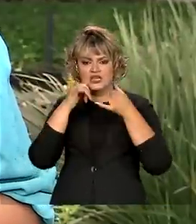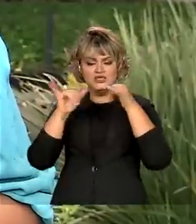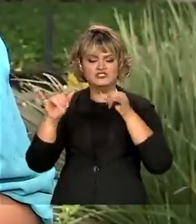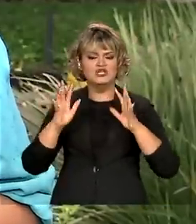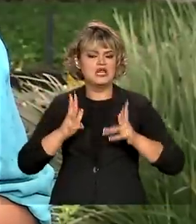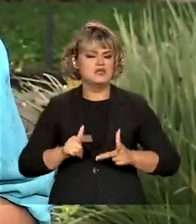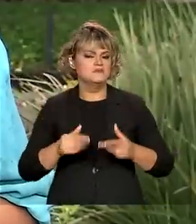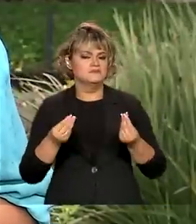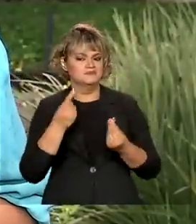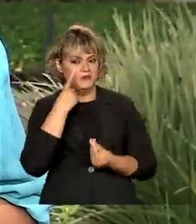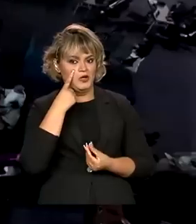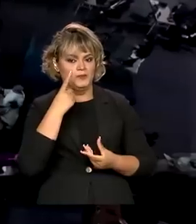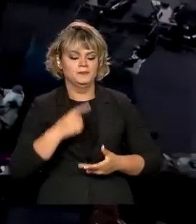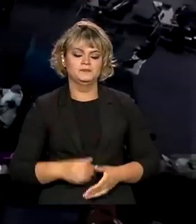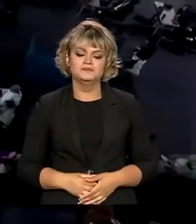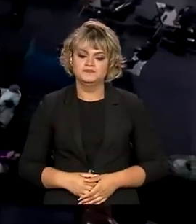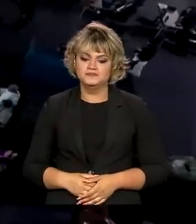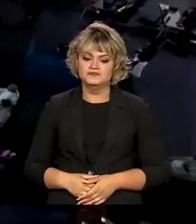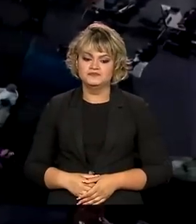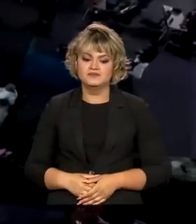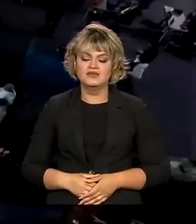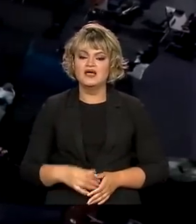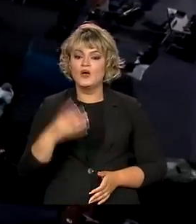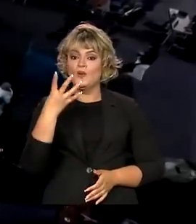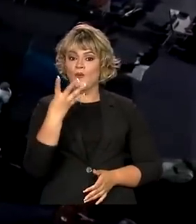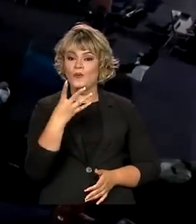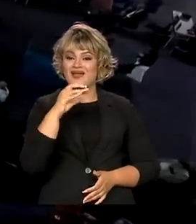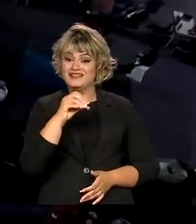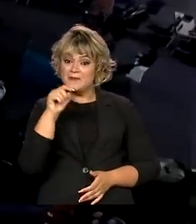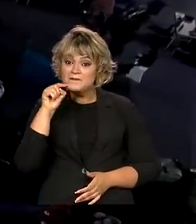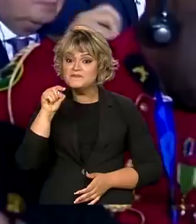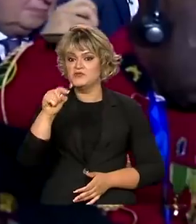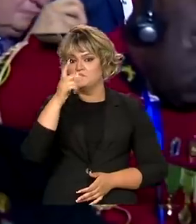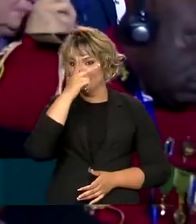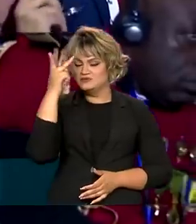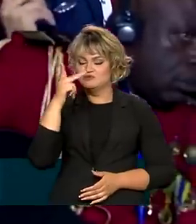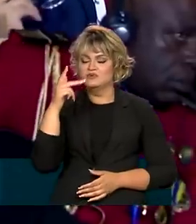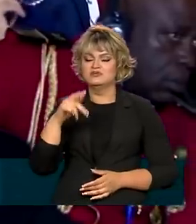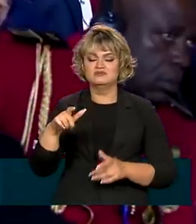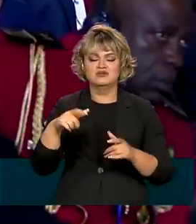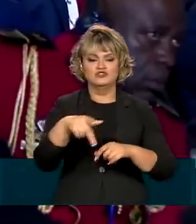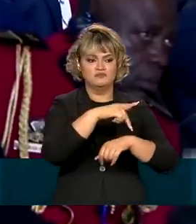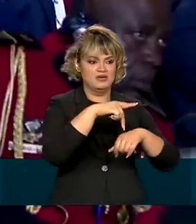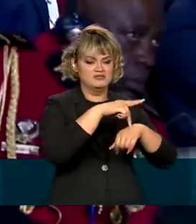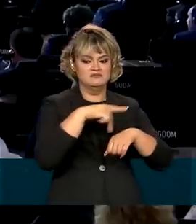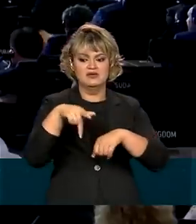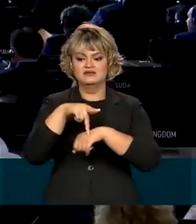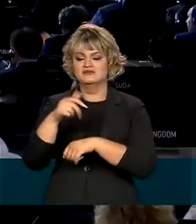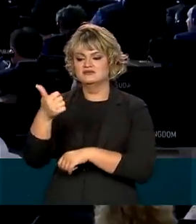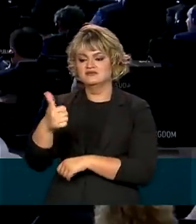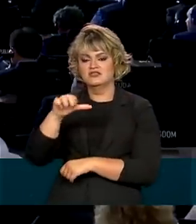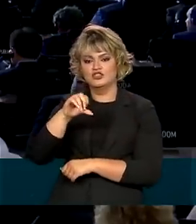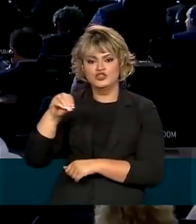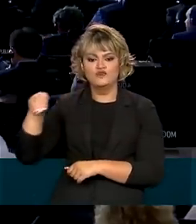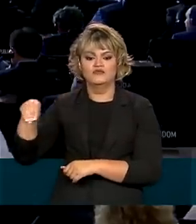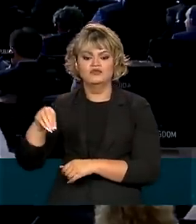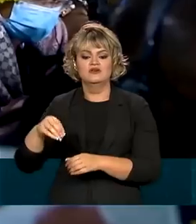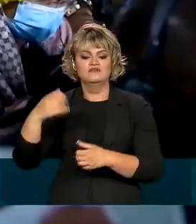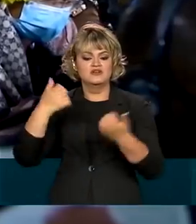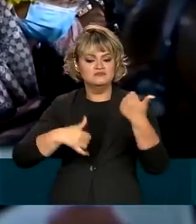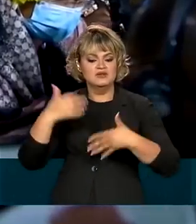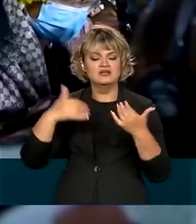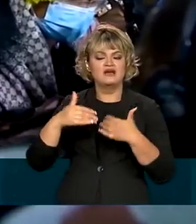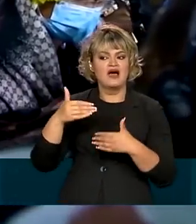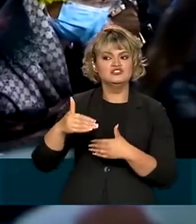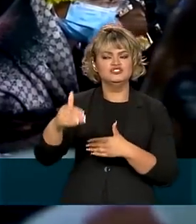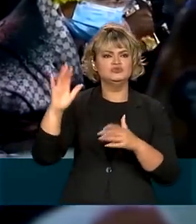Vamos assistir. Mais de 40 mil pessoas de 190 países reunidas para debater o futuro